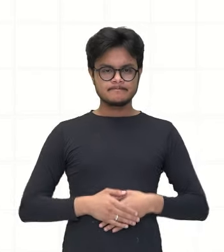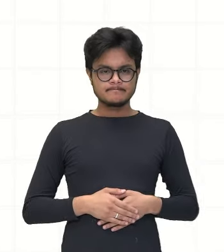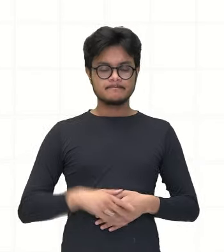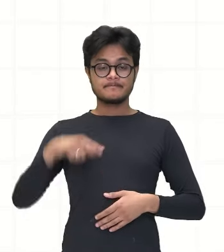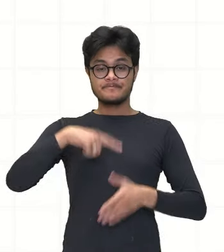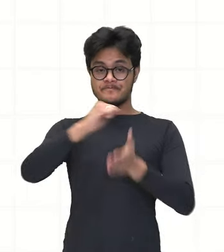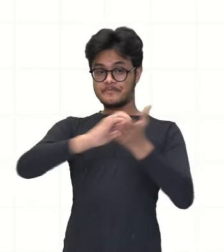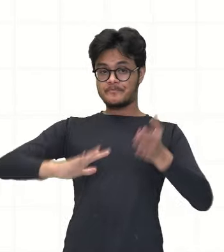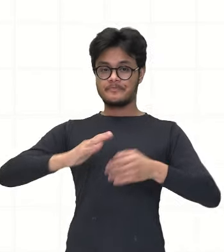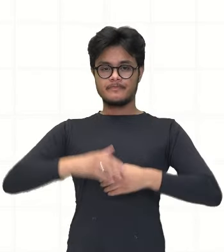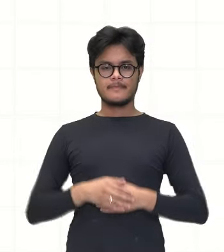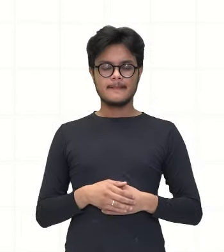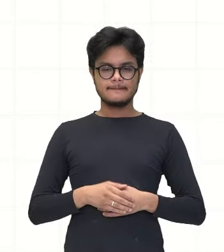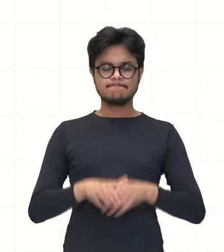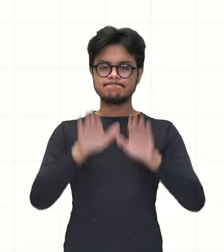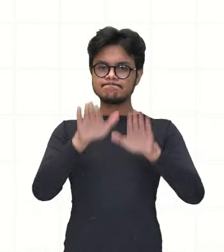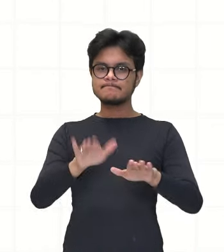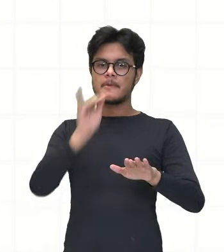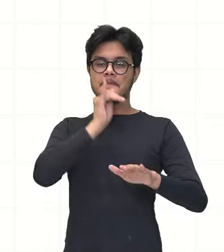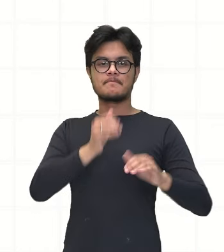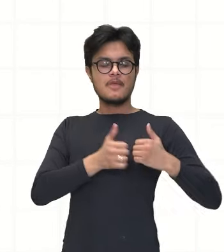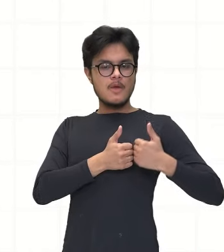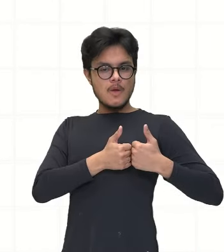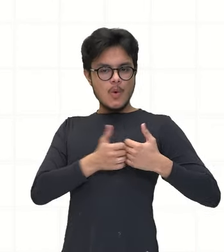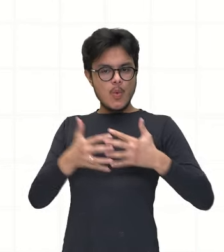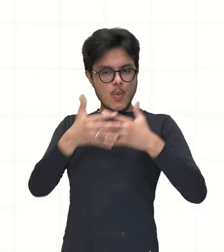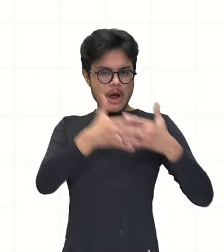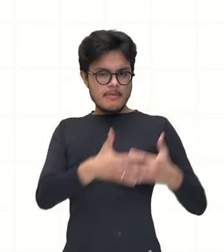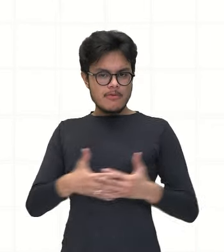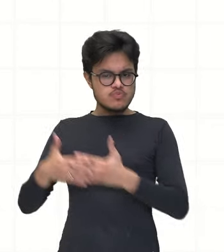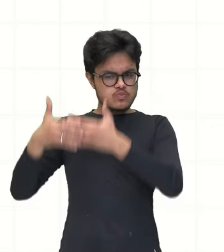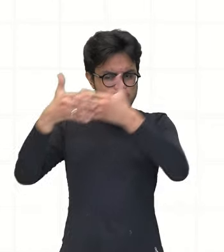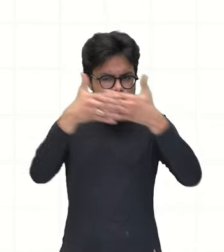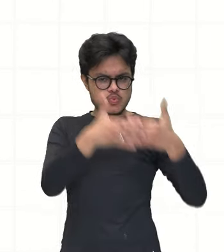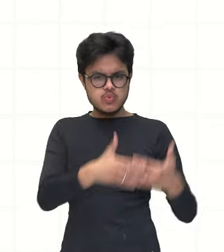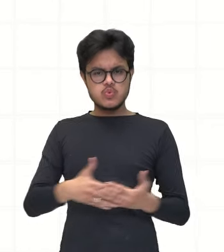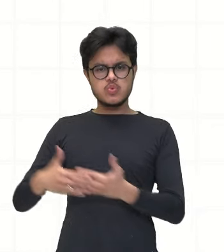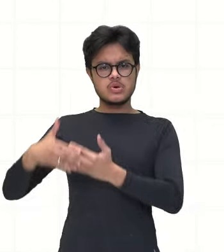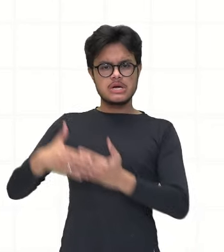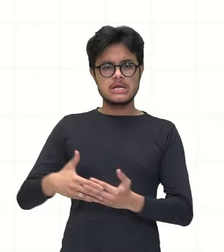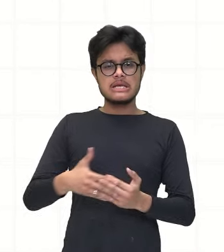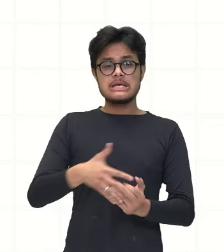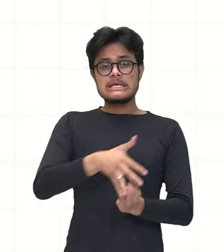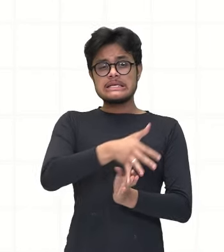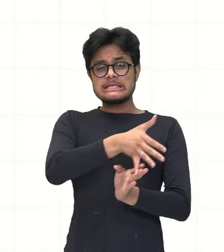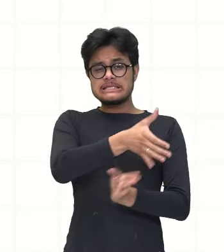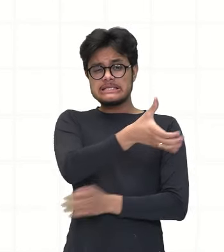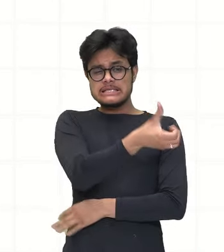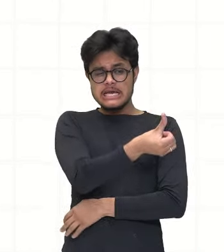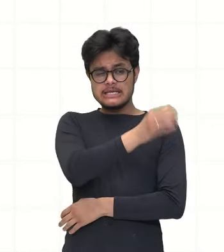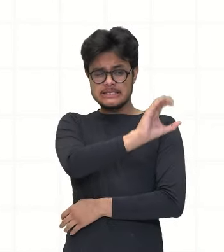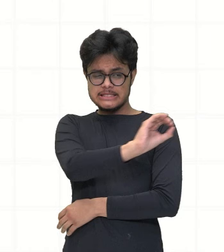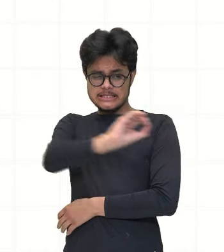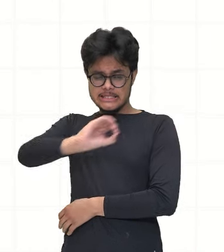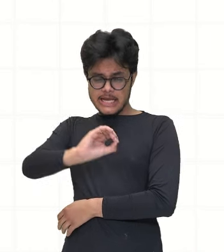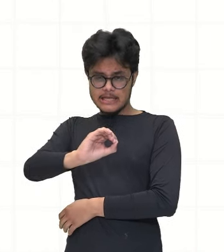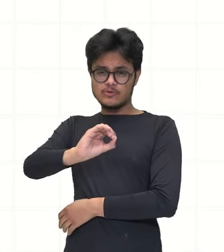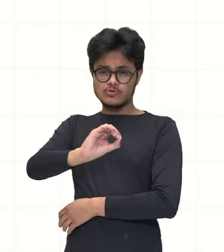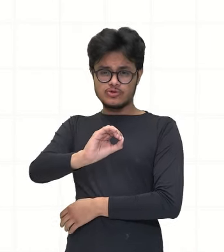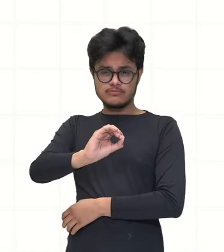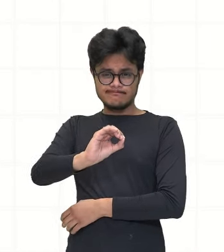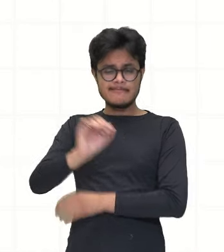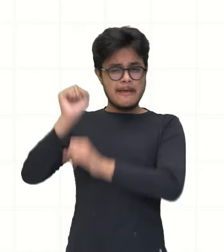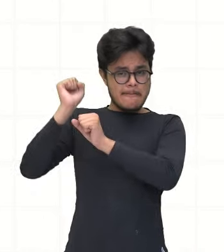diz o seguinte, um caminhão pode levar 600 sacos de cimento ou 7